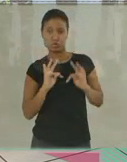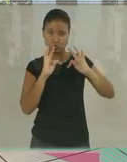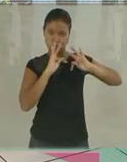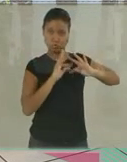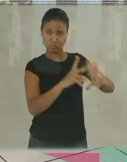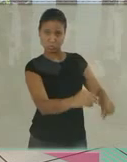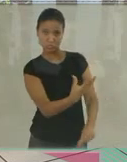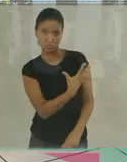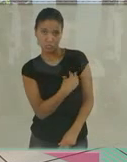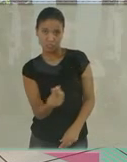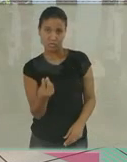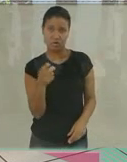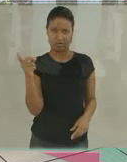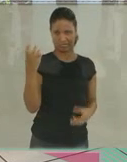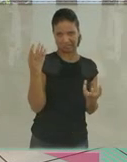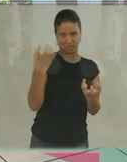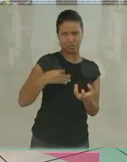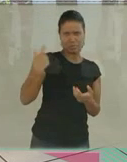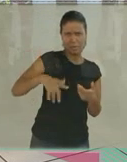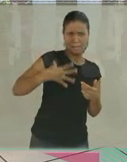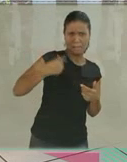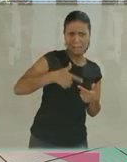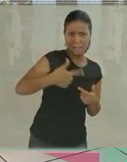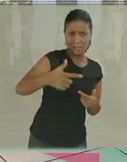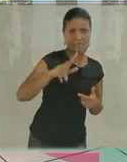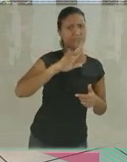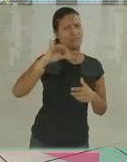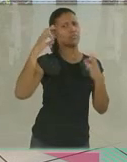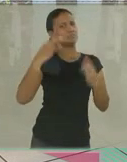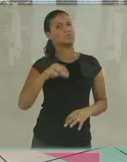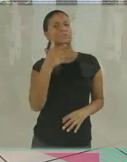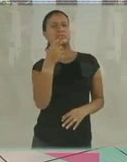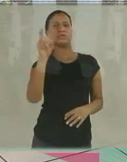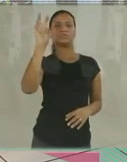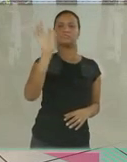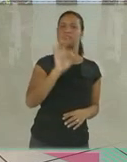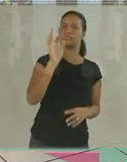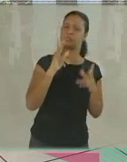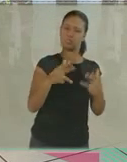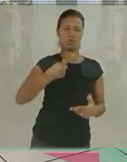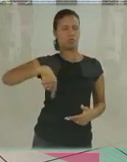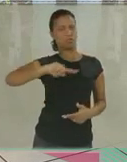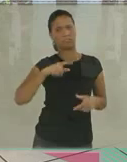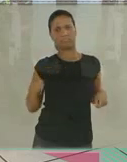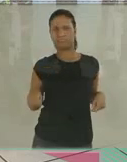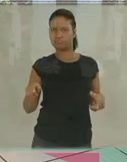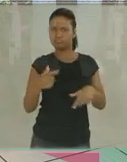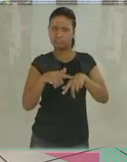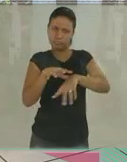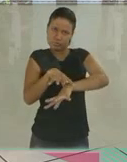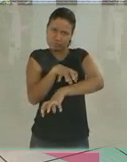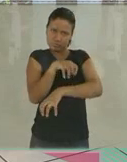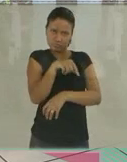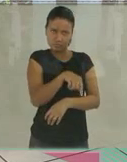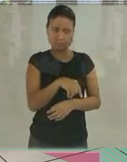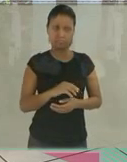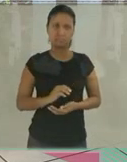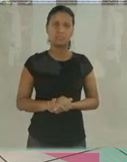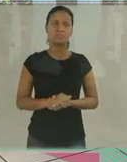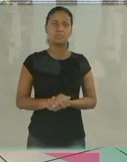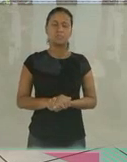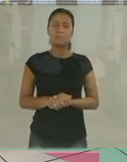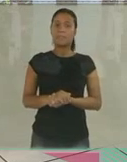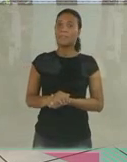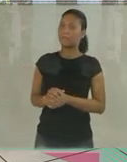incompatibilidade genética dos meus pais. Então, todos os filhos que eles tivessem, 75% de probabilidade